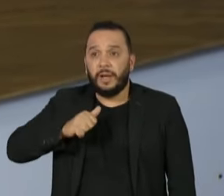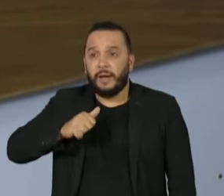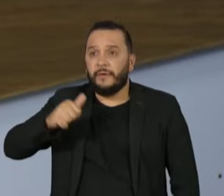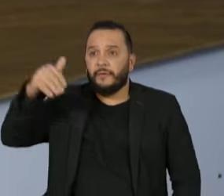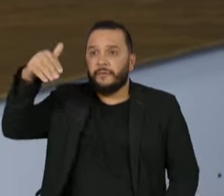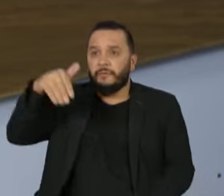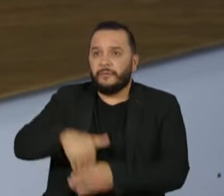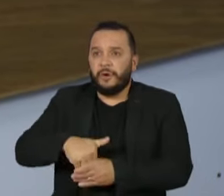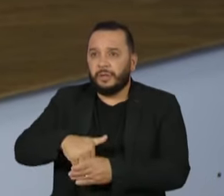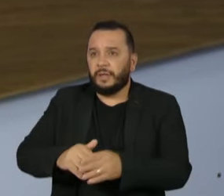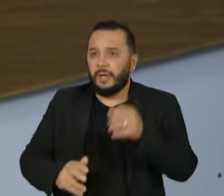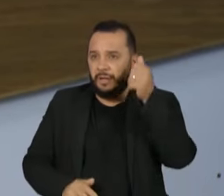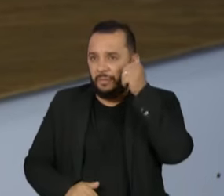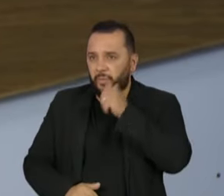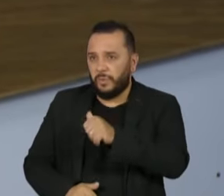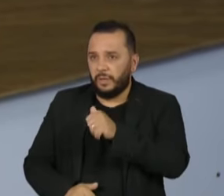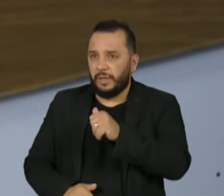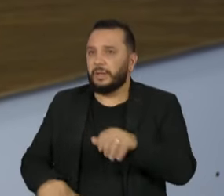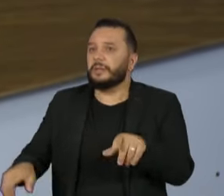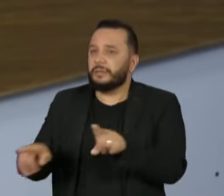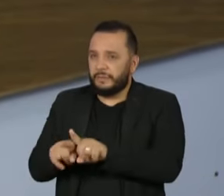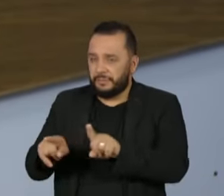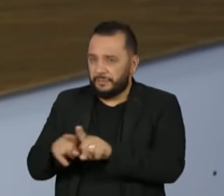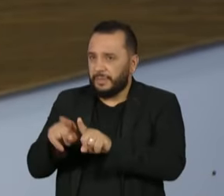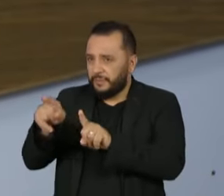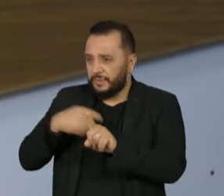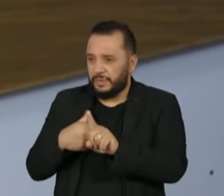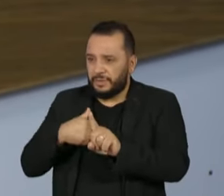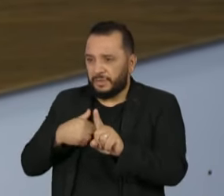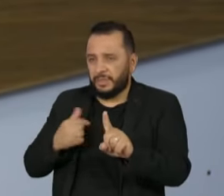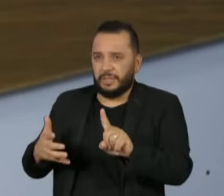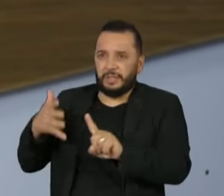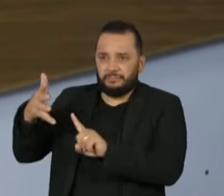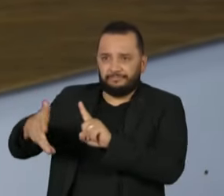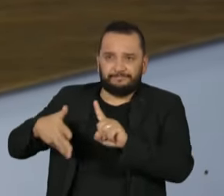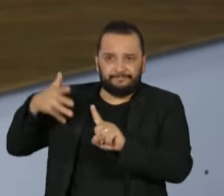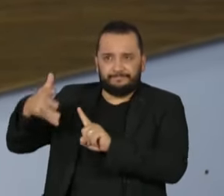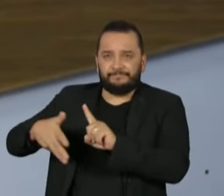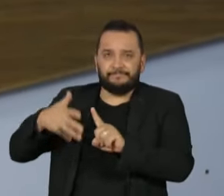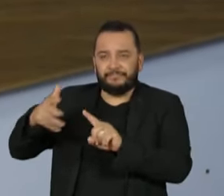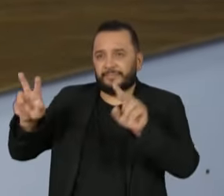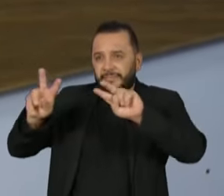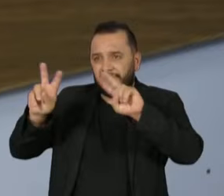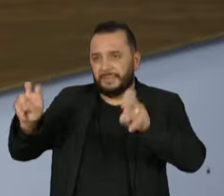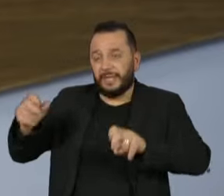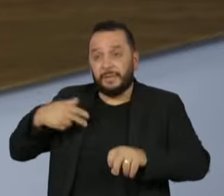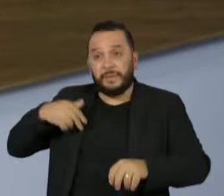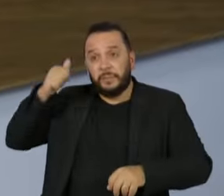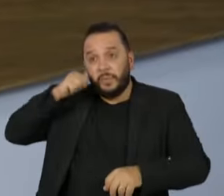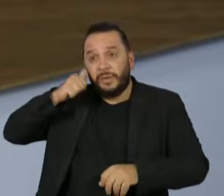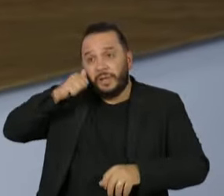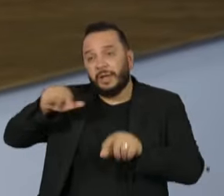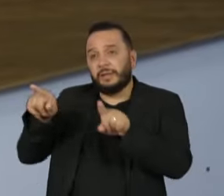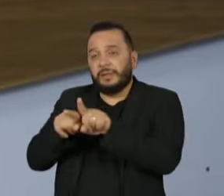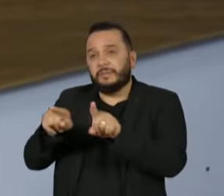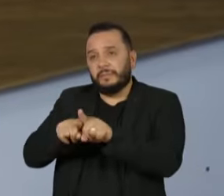recheado os seus discursos com questões, pautas femininas e feministas. E uma das discussões que